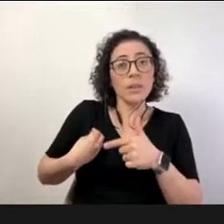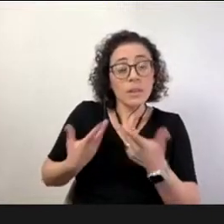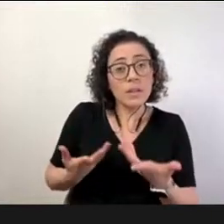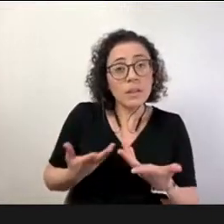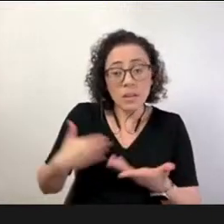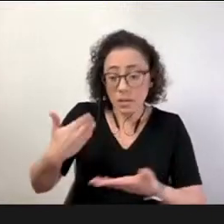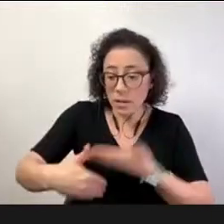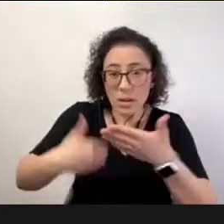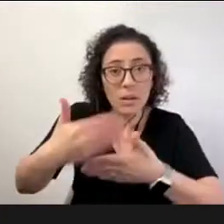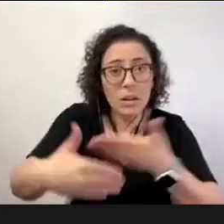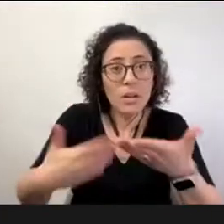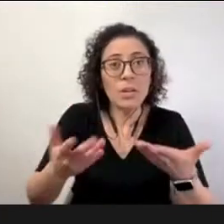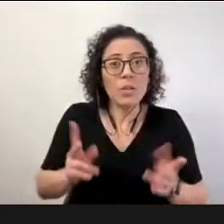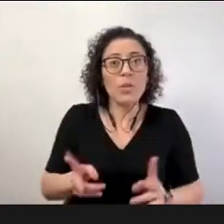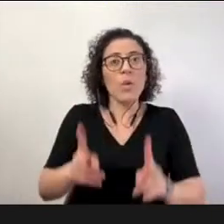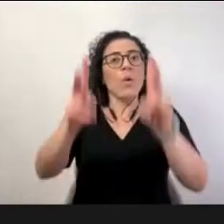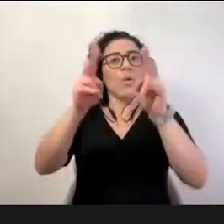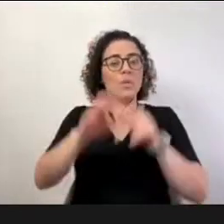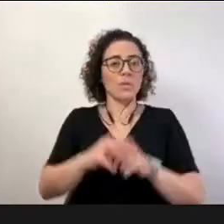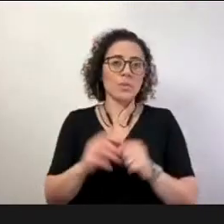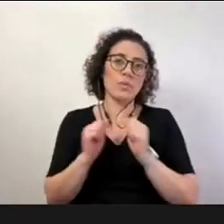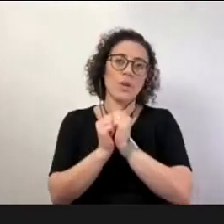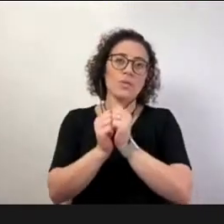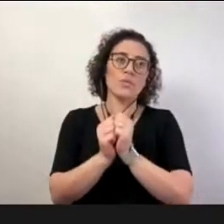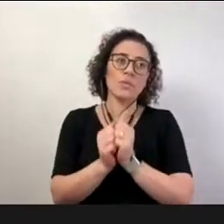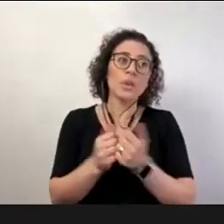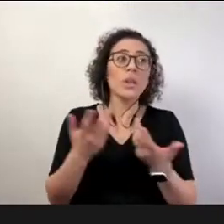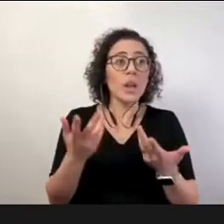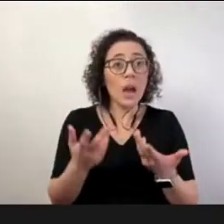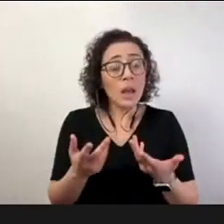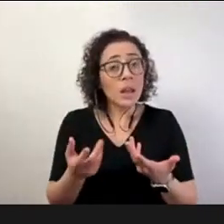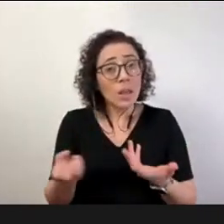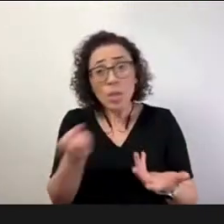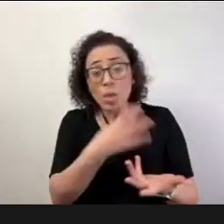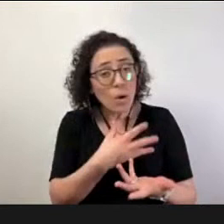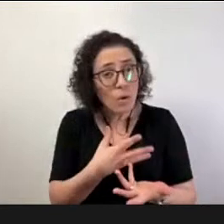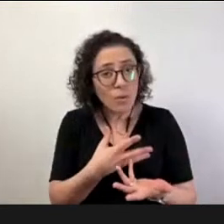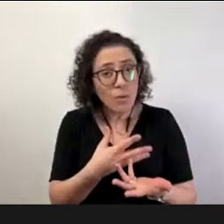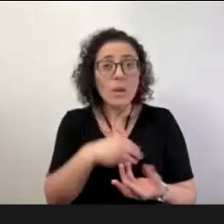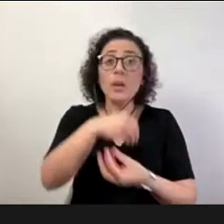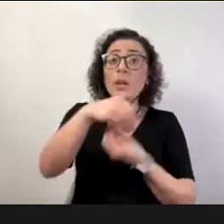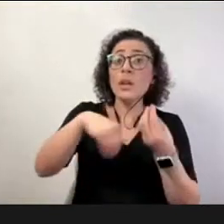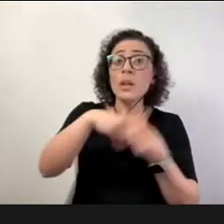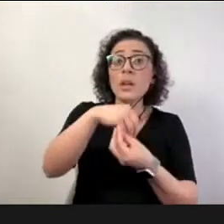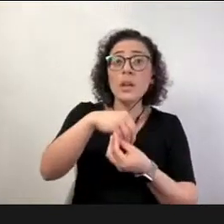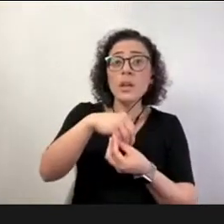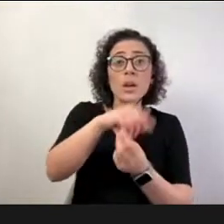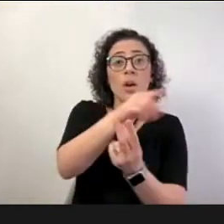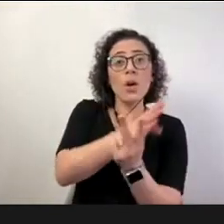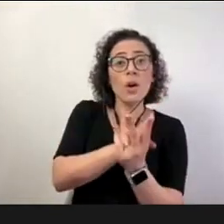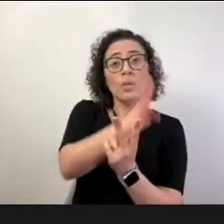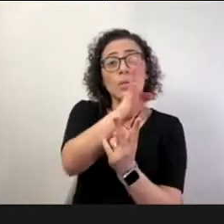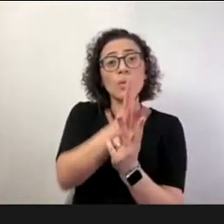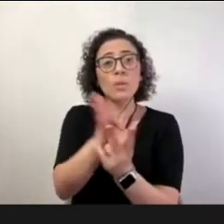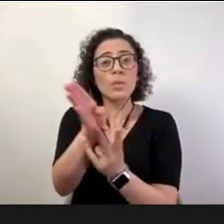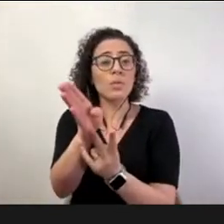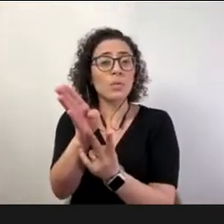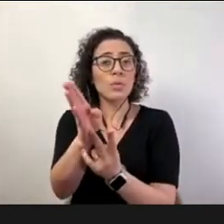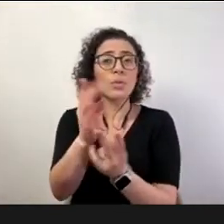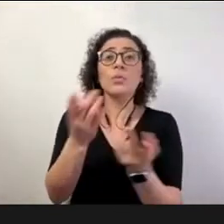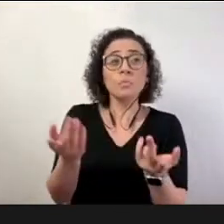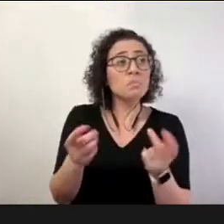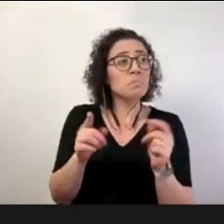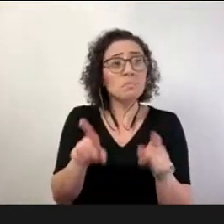vivenciaremos acho que por um bom período aí desses formatos também mistos né de que acabam que se